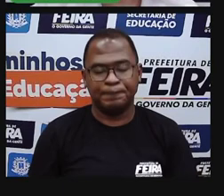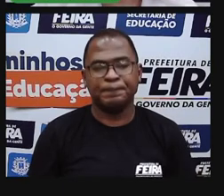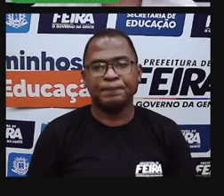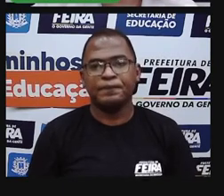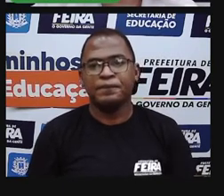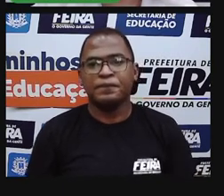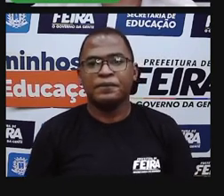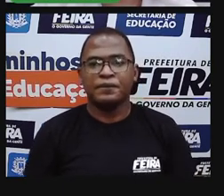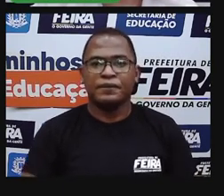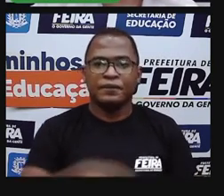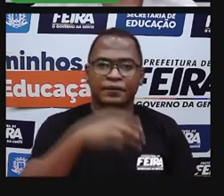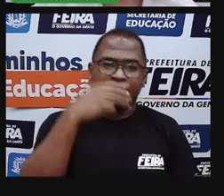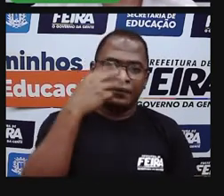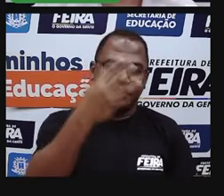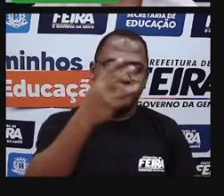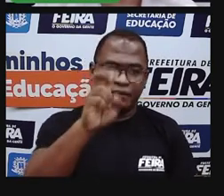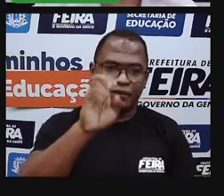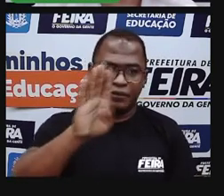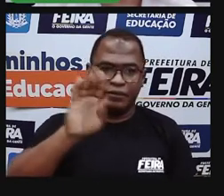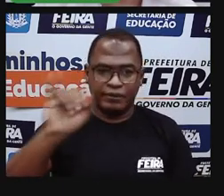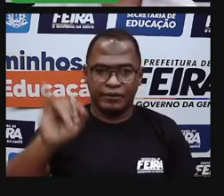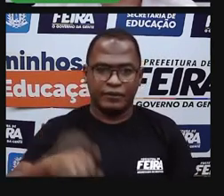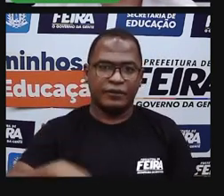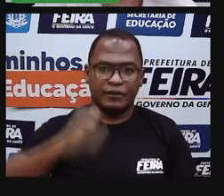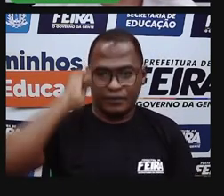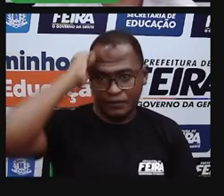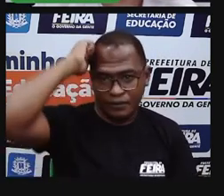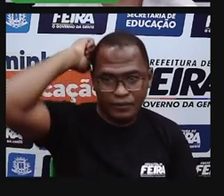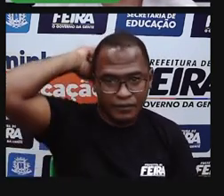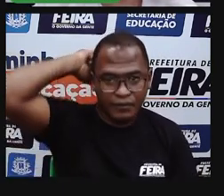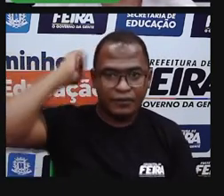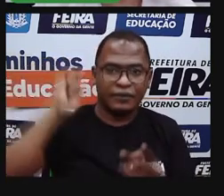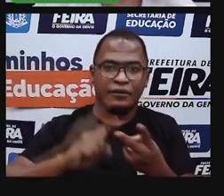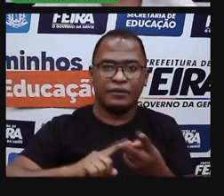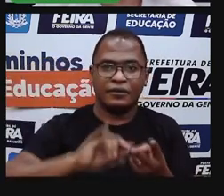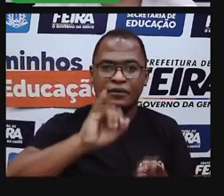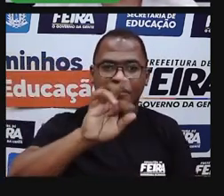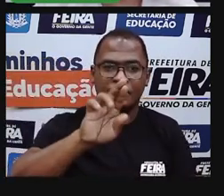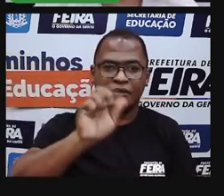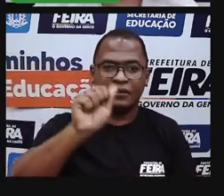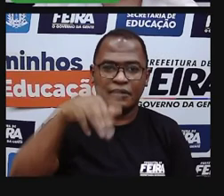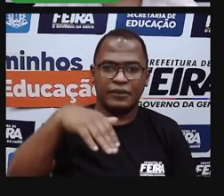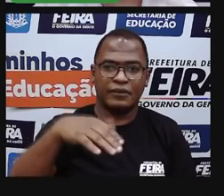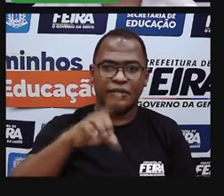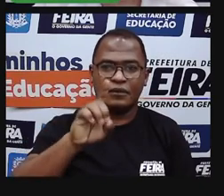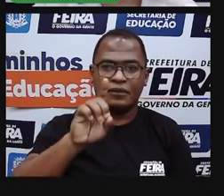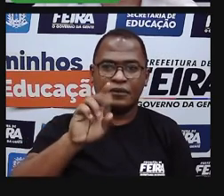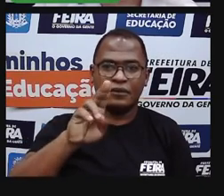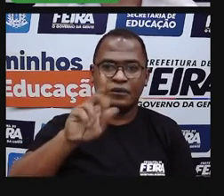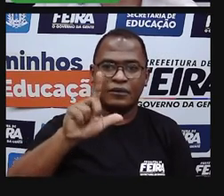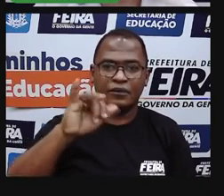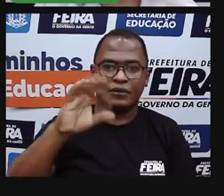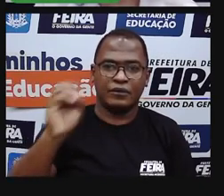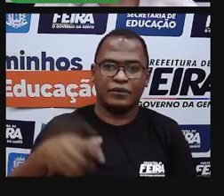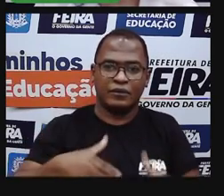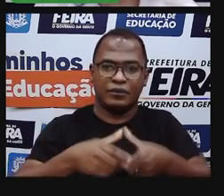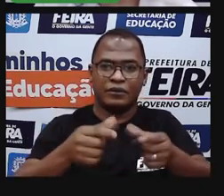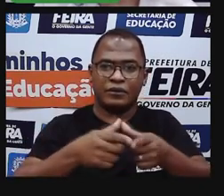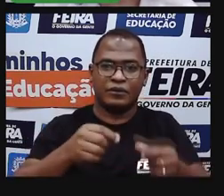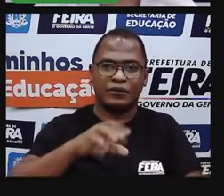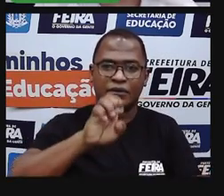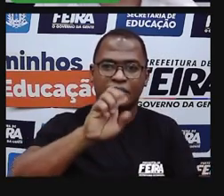dentre eles, 35 BI, Aviário, Irmão Dulce, Irmã Dulce, Brasília,